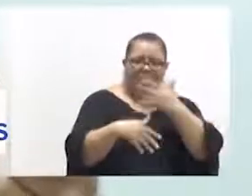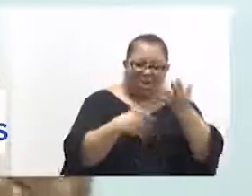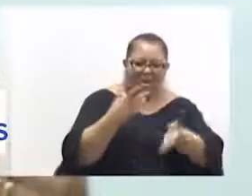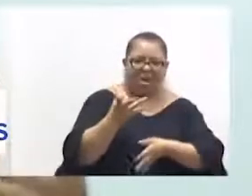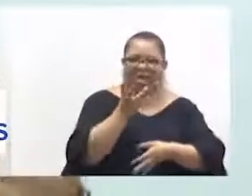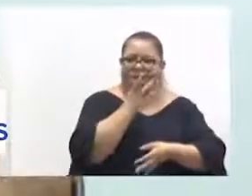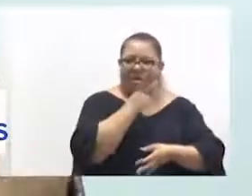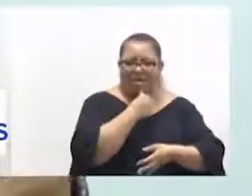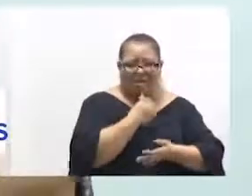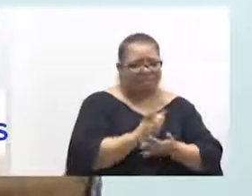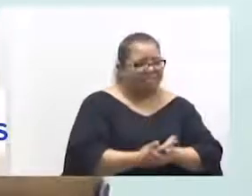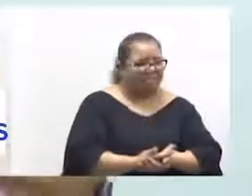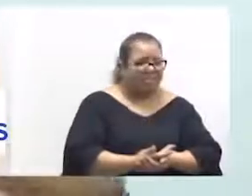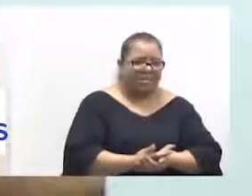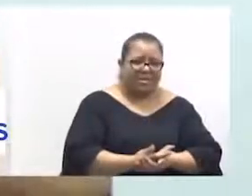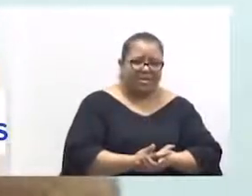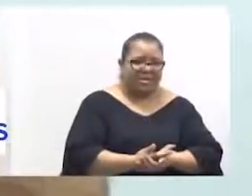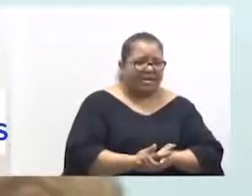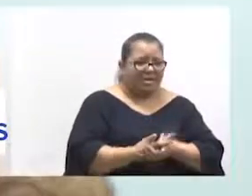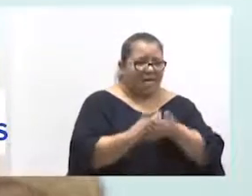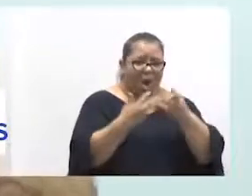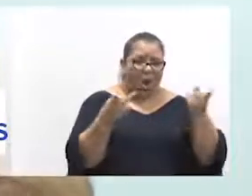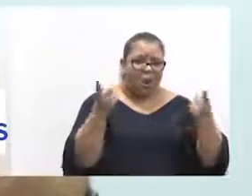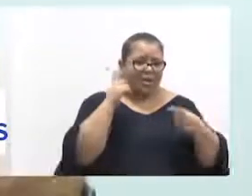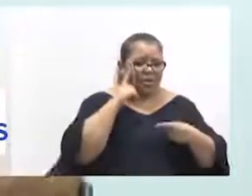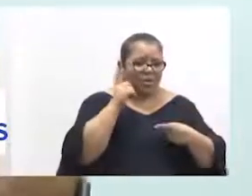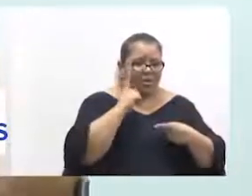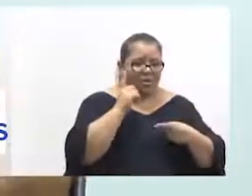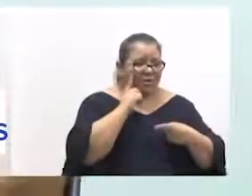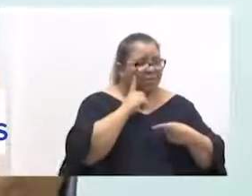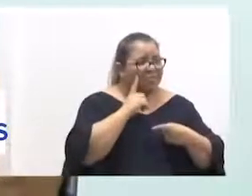muito mais rápido. Então, essas são coisas do dia a dia